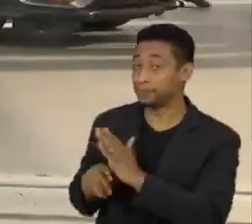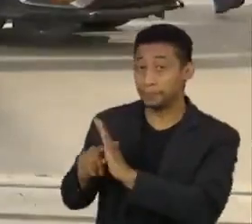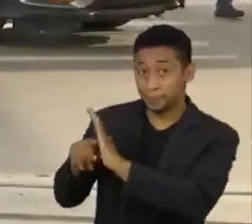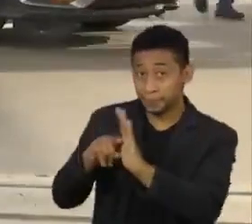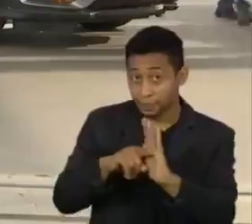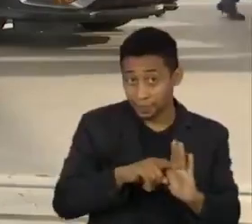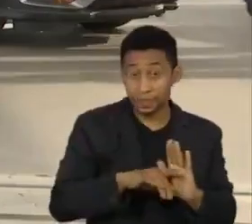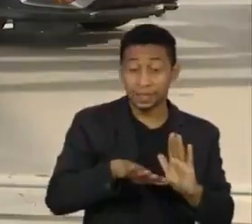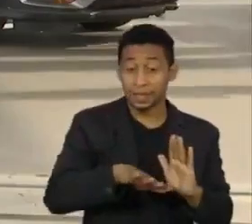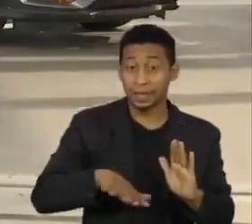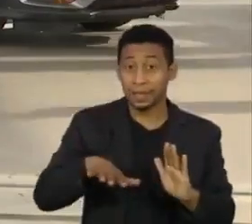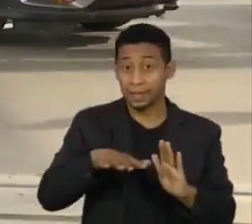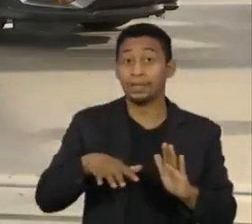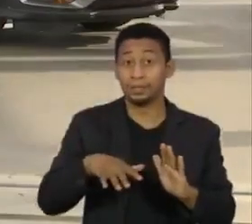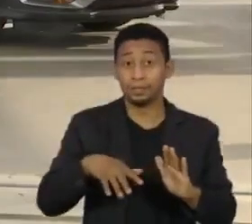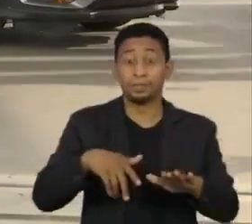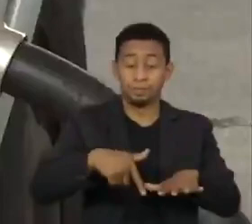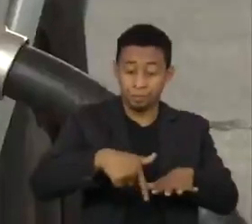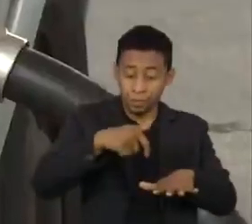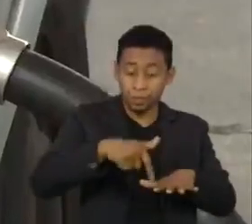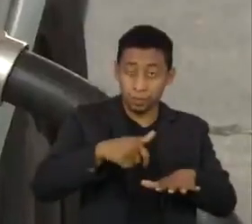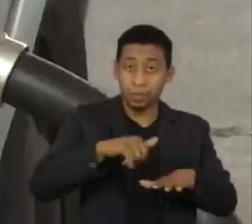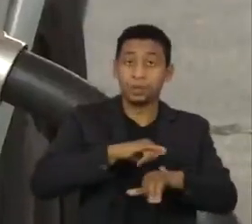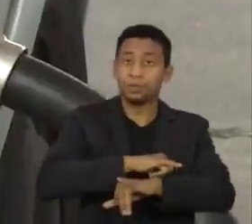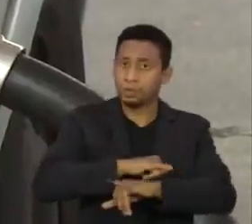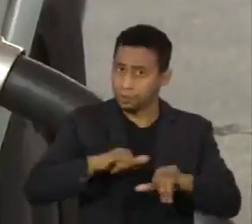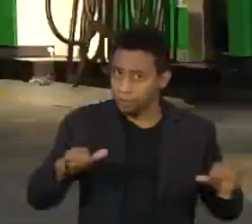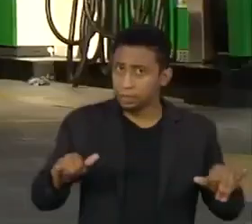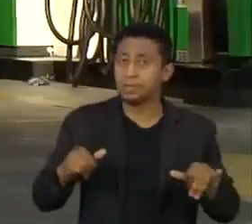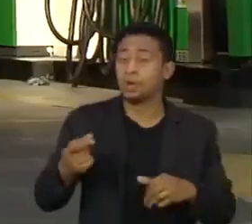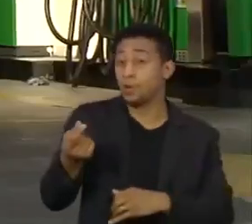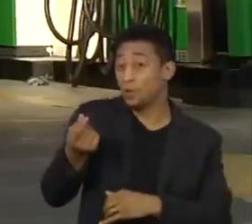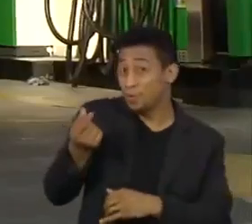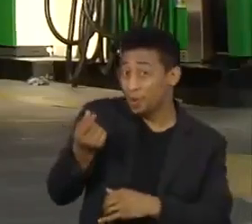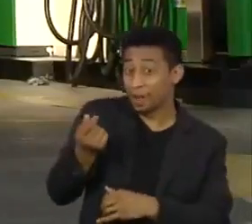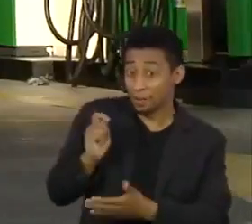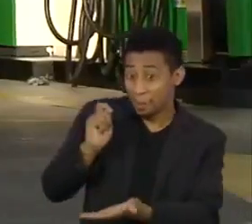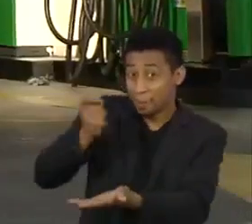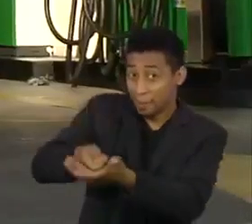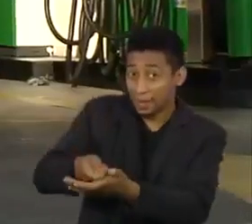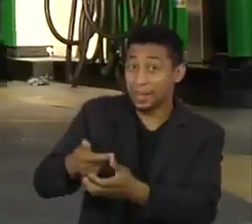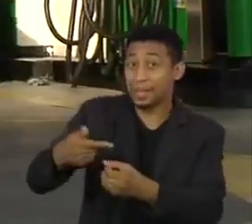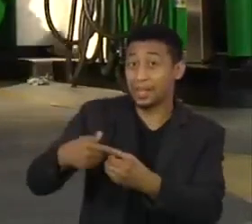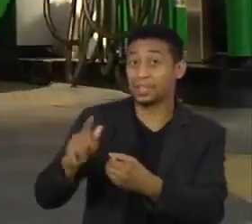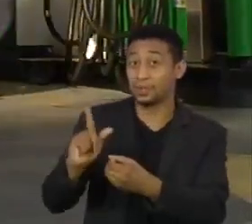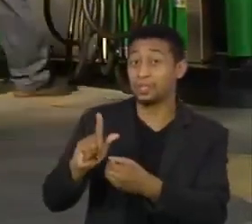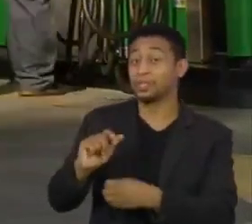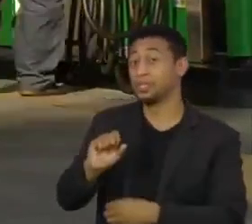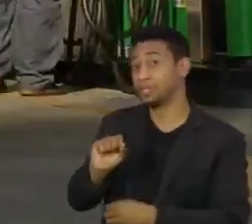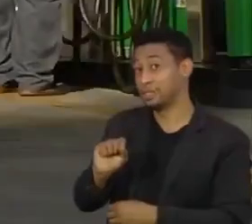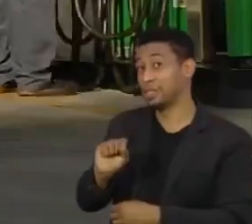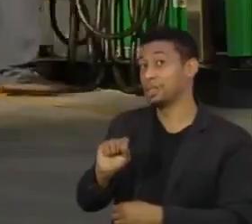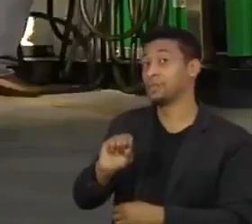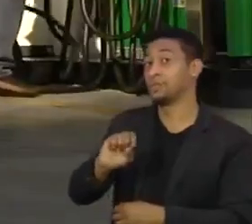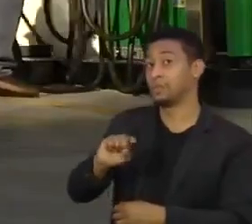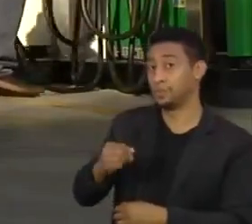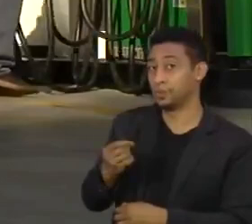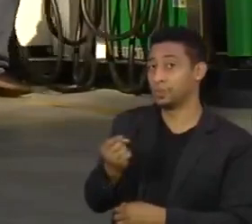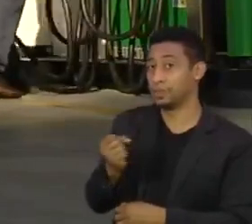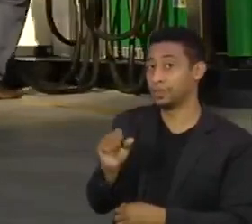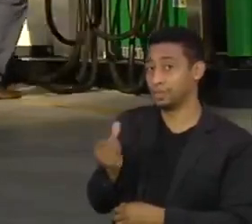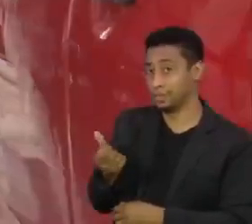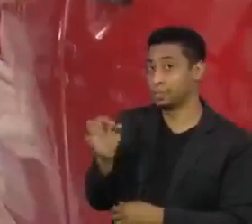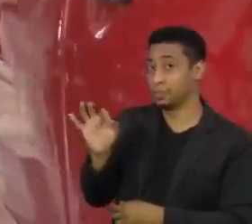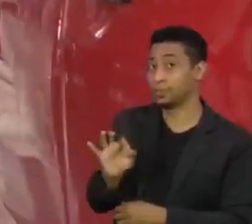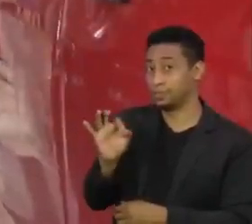Nacional de Petróleo, Gás Natural e Biocombustíveis aponta que o preço final do produto sofreu um reajuste de 0,86% na